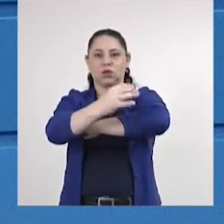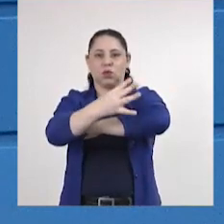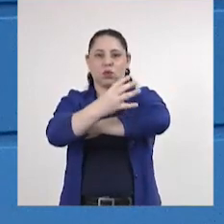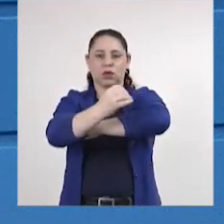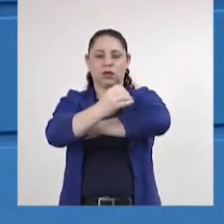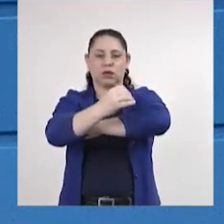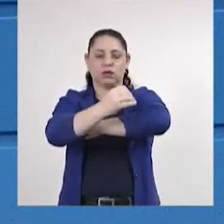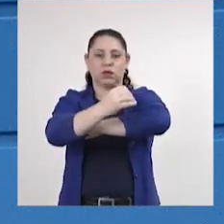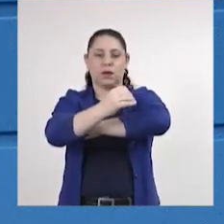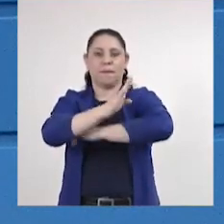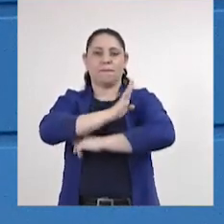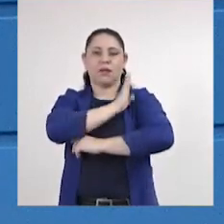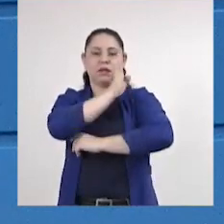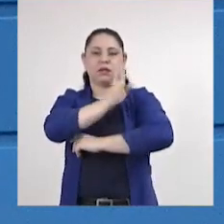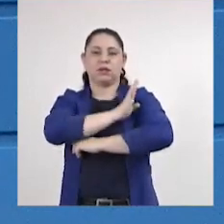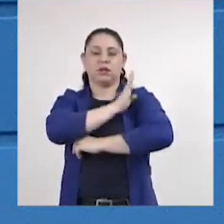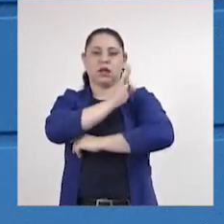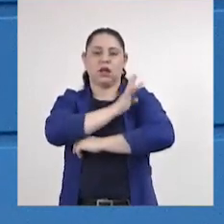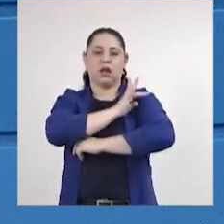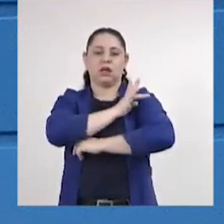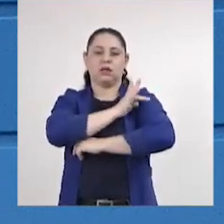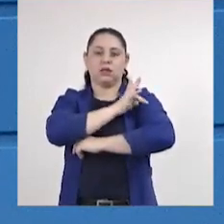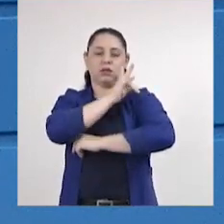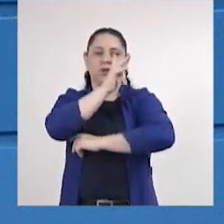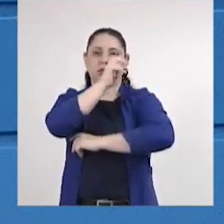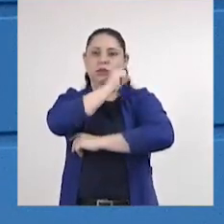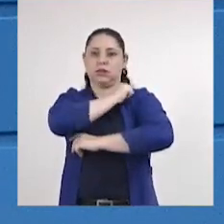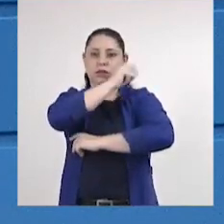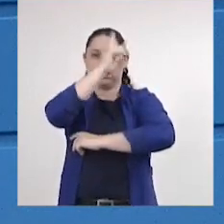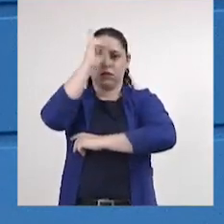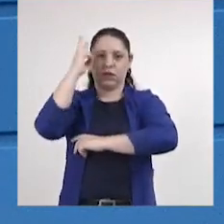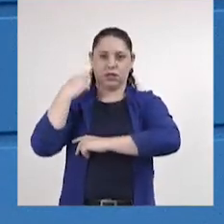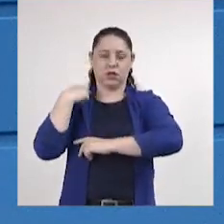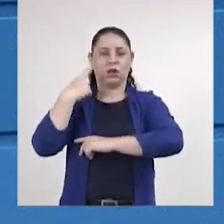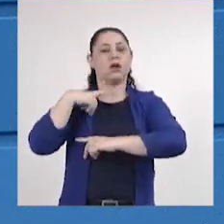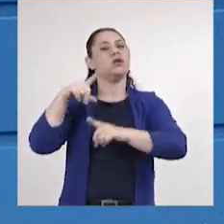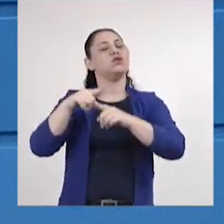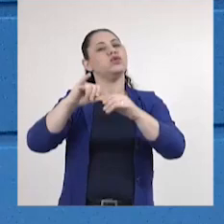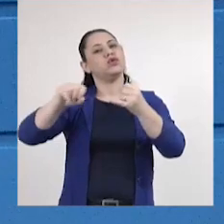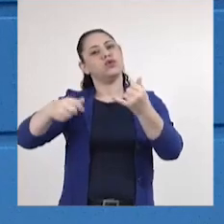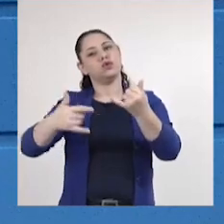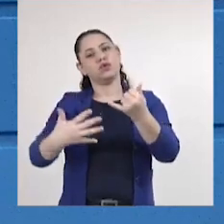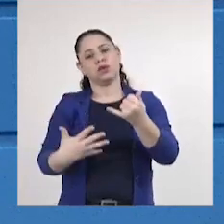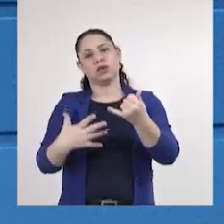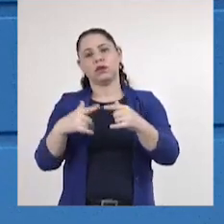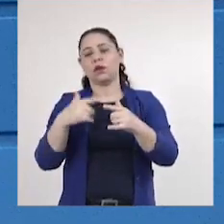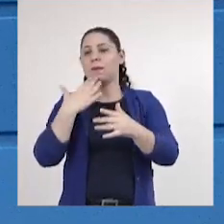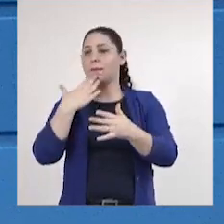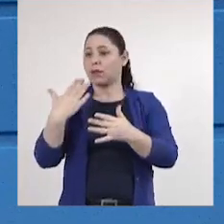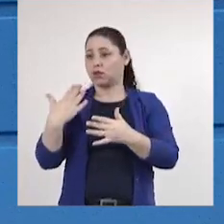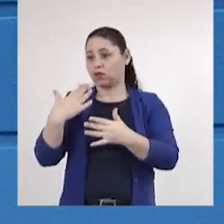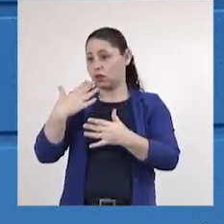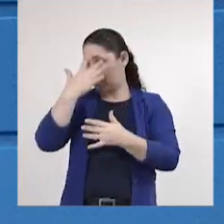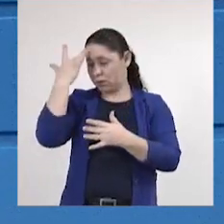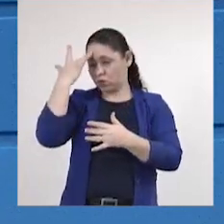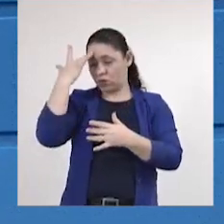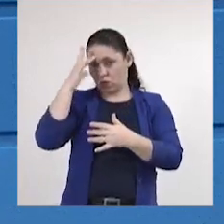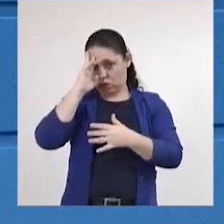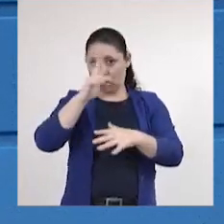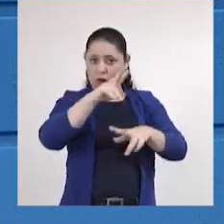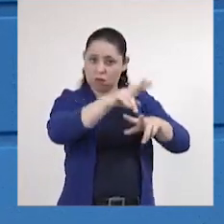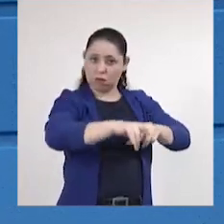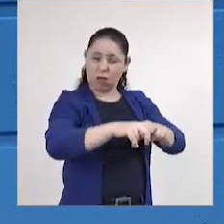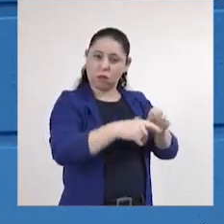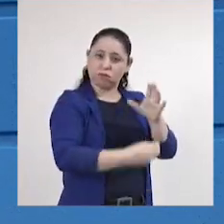entre Brasilândia e Santa Rita do Pardo. E a justificativa, que trata-se de um pleito encaminhado pelos produtores rurais da região,